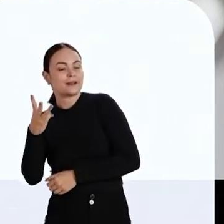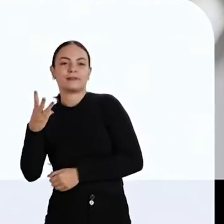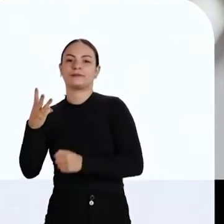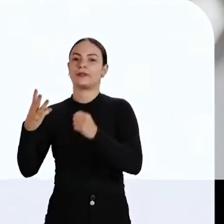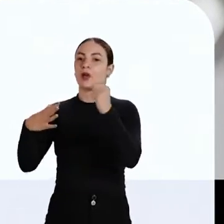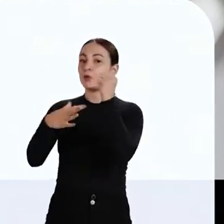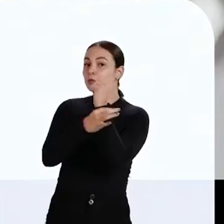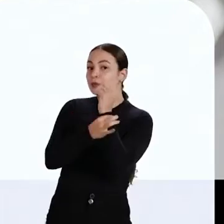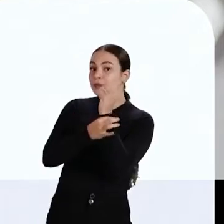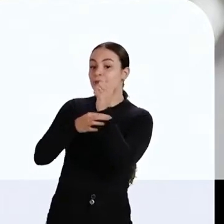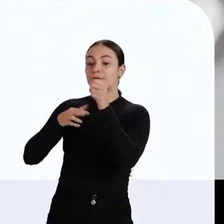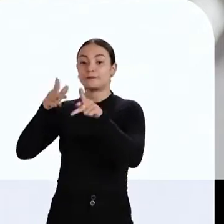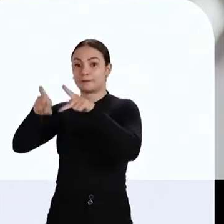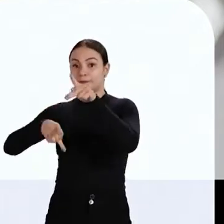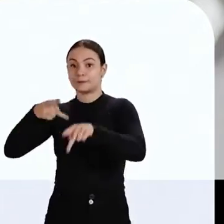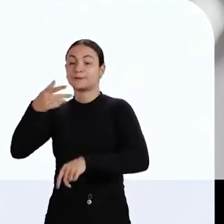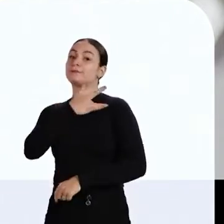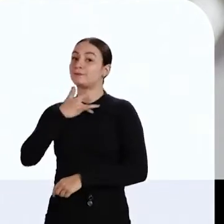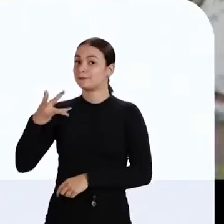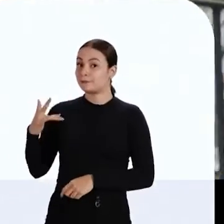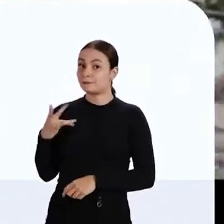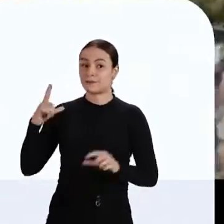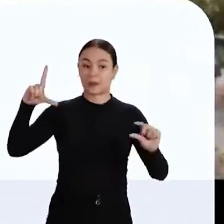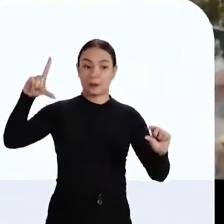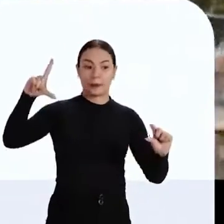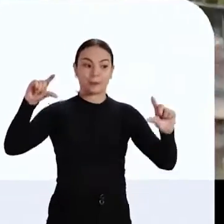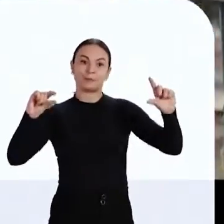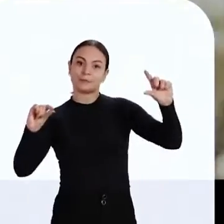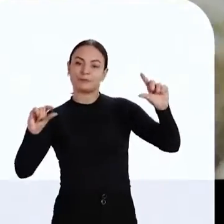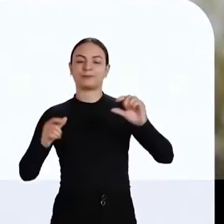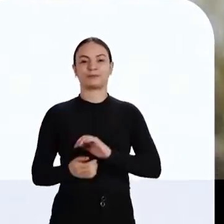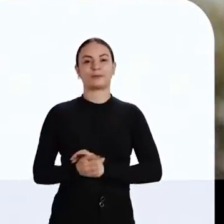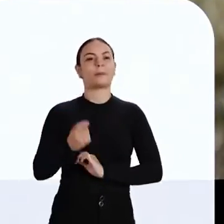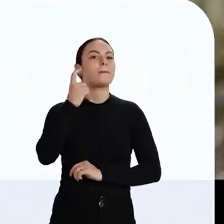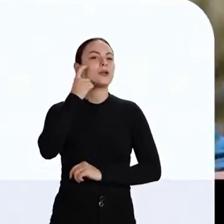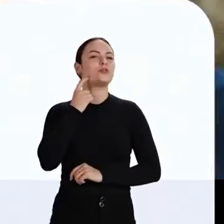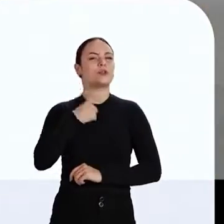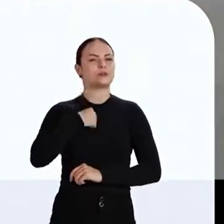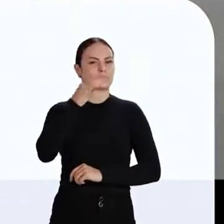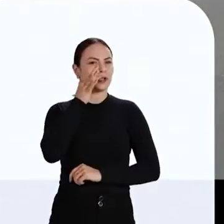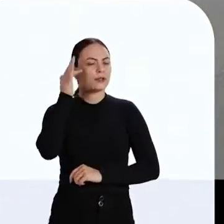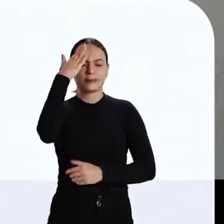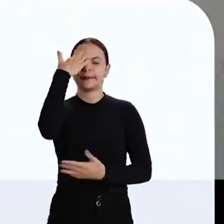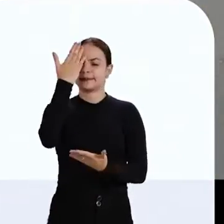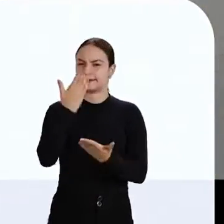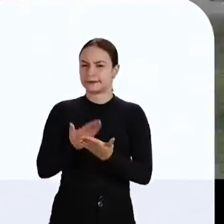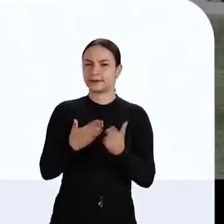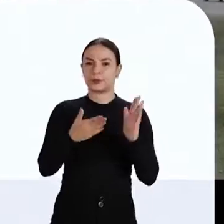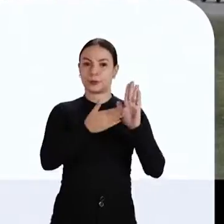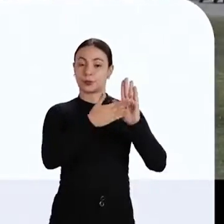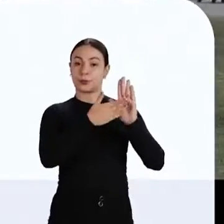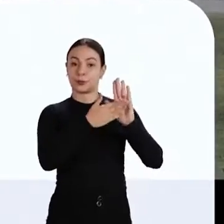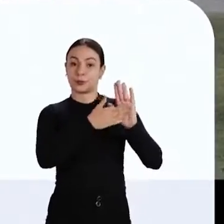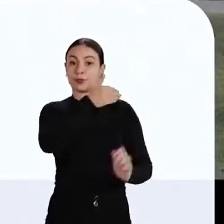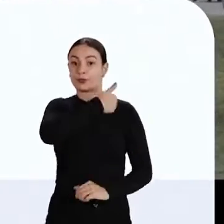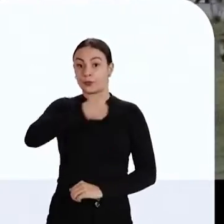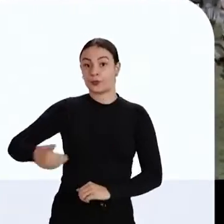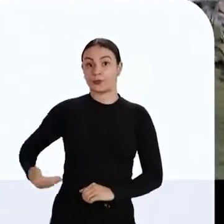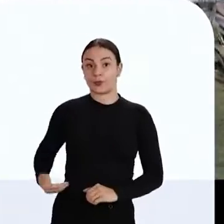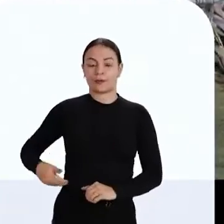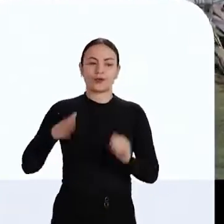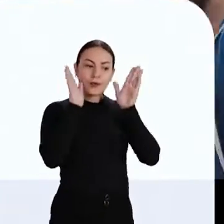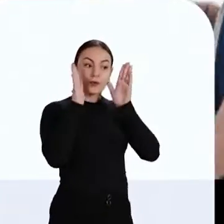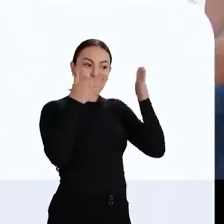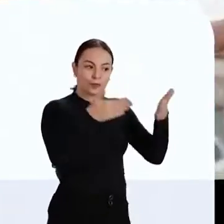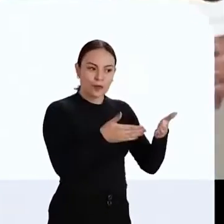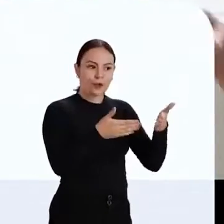três reais com saúde e segurança pública. Marcos Rogério e eu temos convicção de que um programa de governo que inclui o